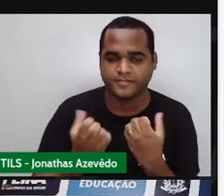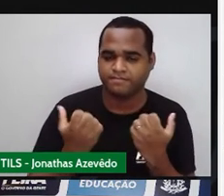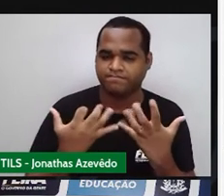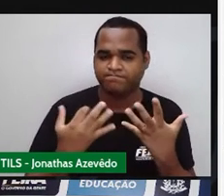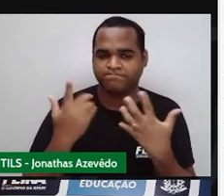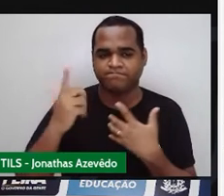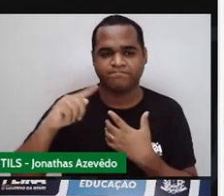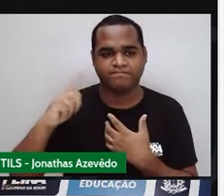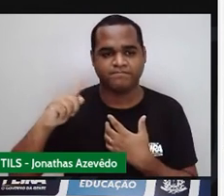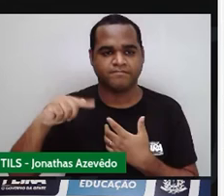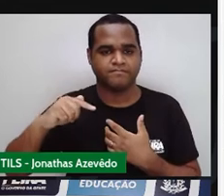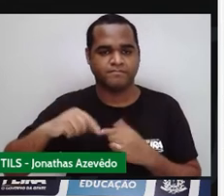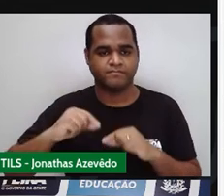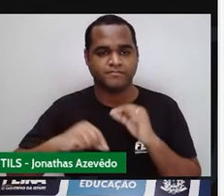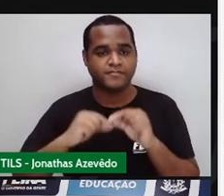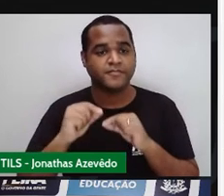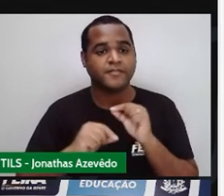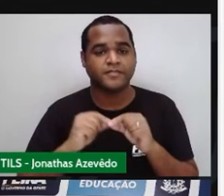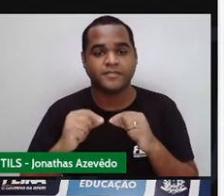novo.